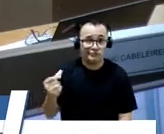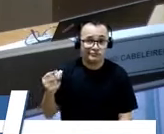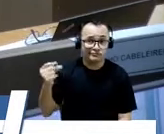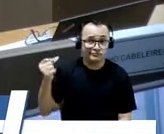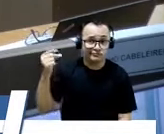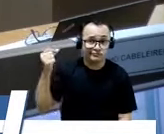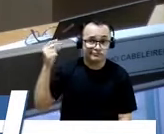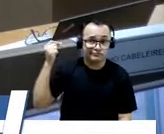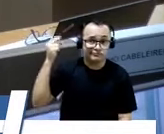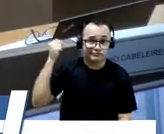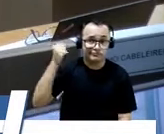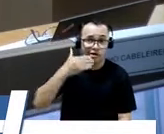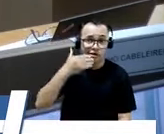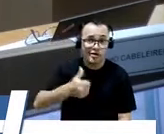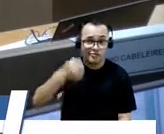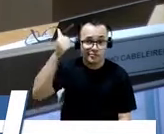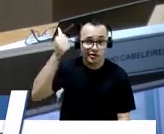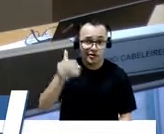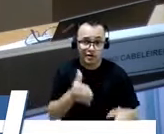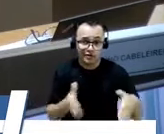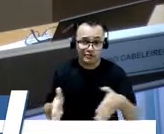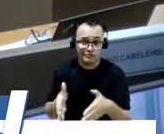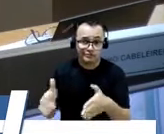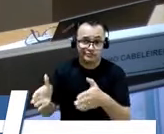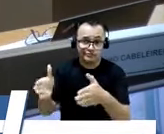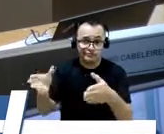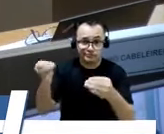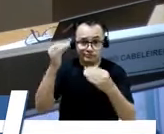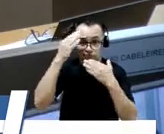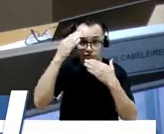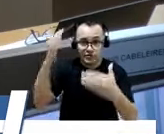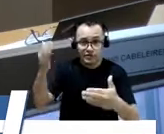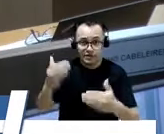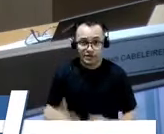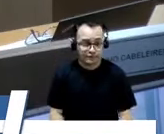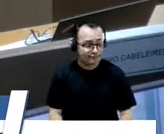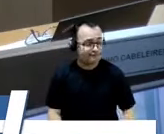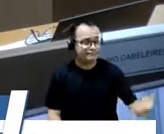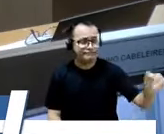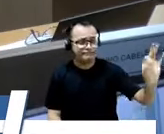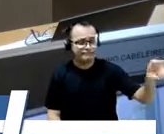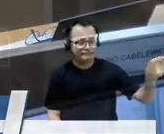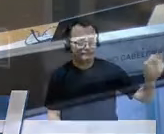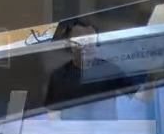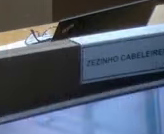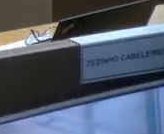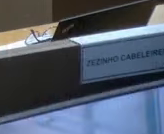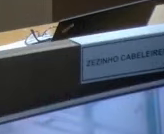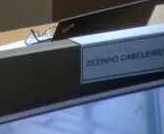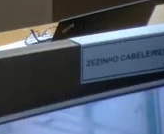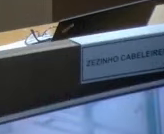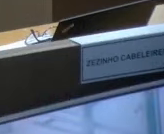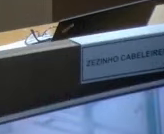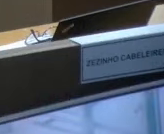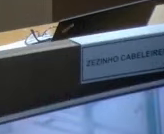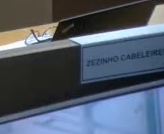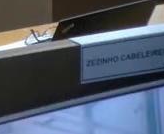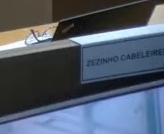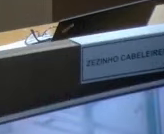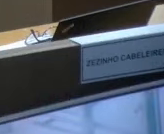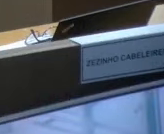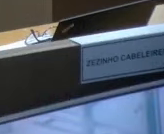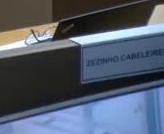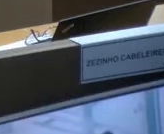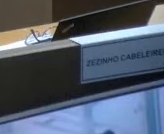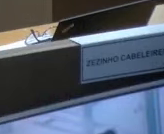melhoramentos ali na rodovia João Traficante. Obrigado. É isso, Zezinho. E eu te... Depois dessas conversas, nós tivemos reunião com alguns